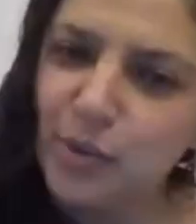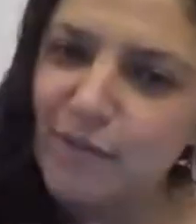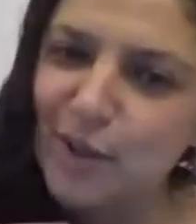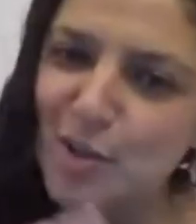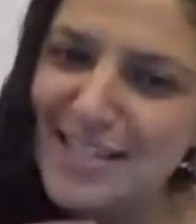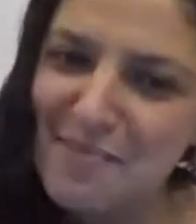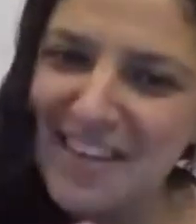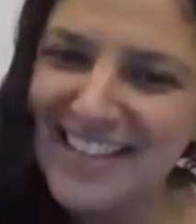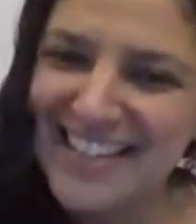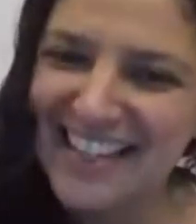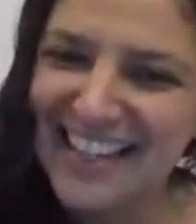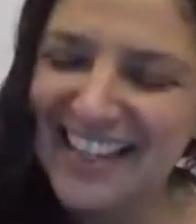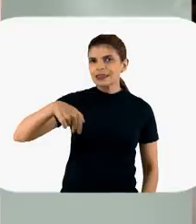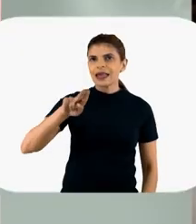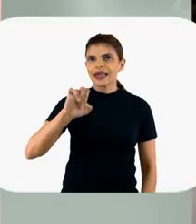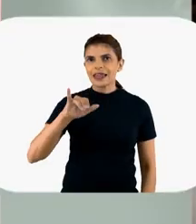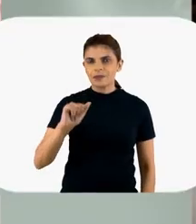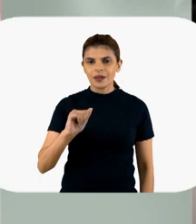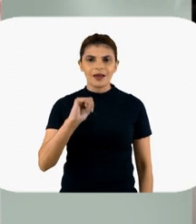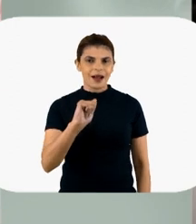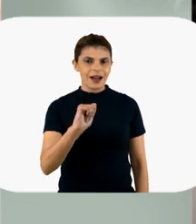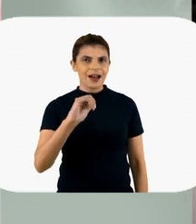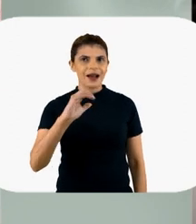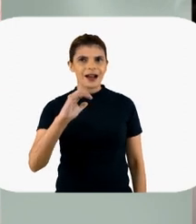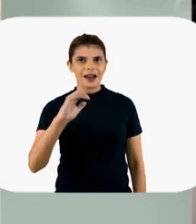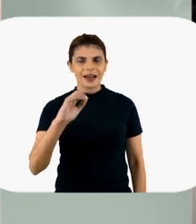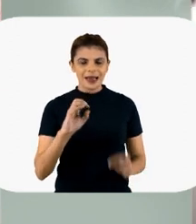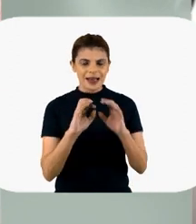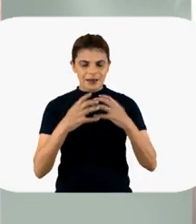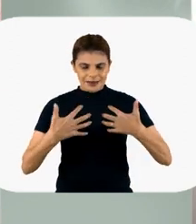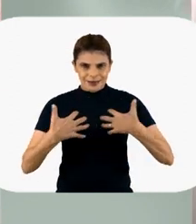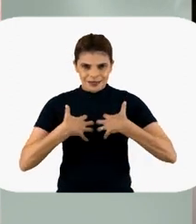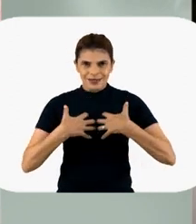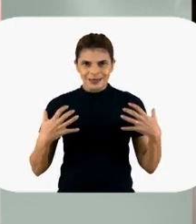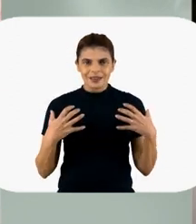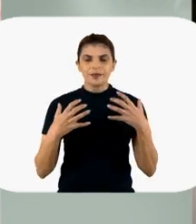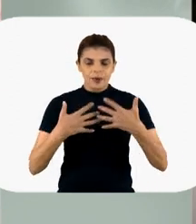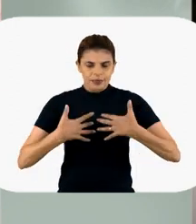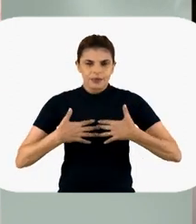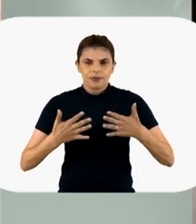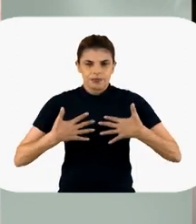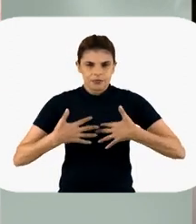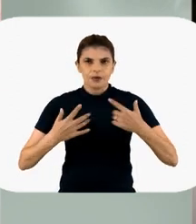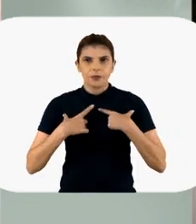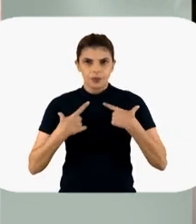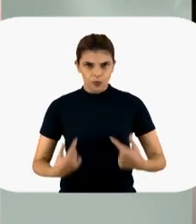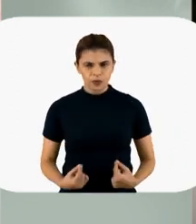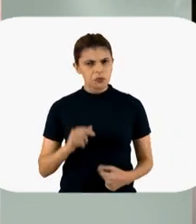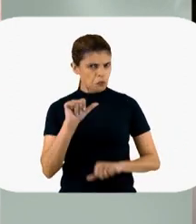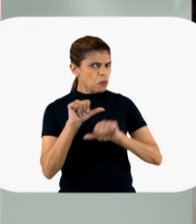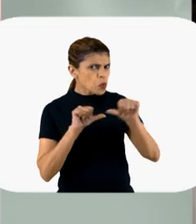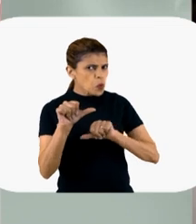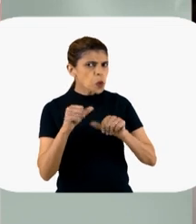qual que nome bonito? Você falou sobre a isquemia de... A cruz das extremidades. chique. A